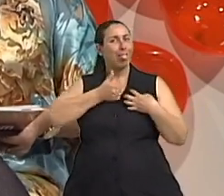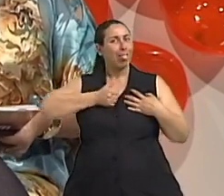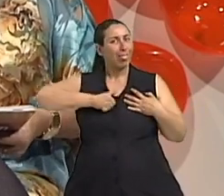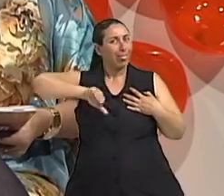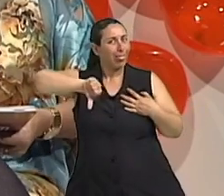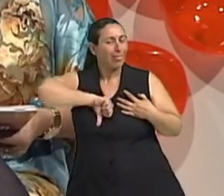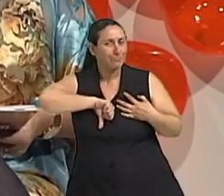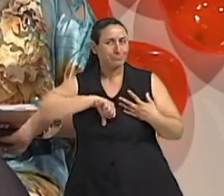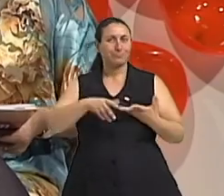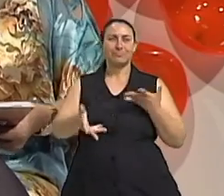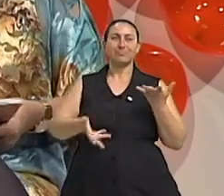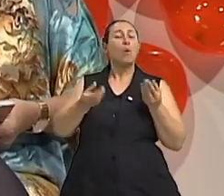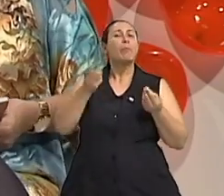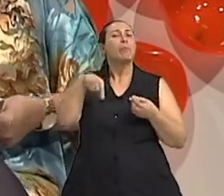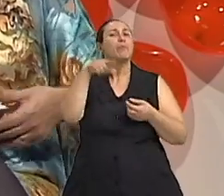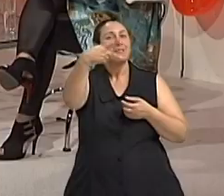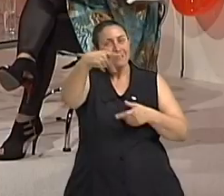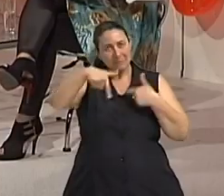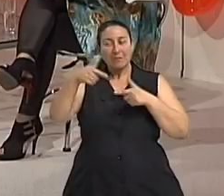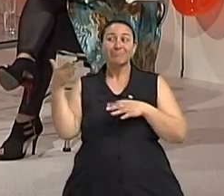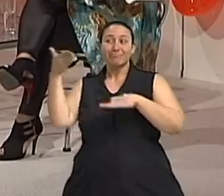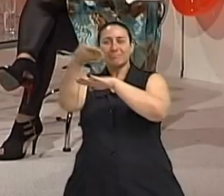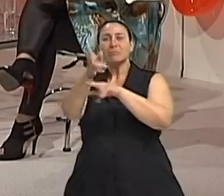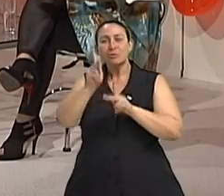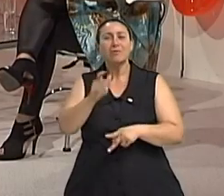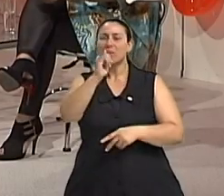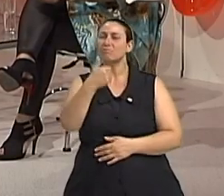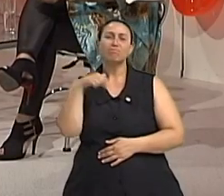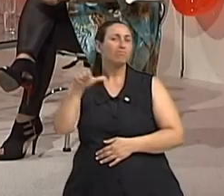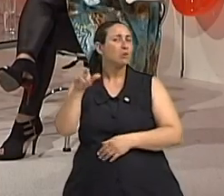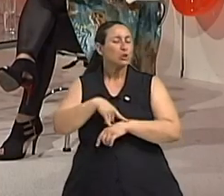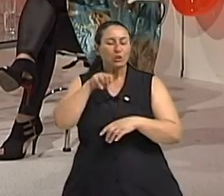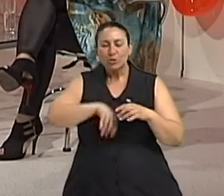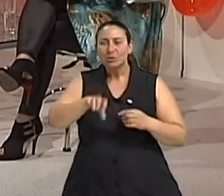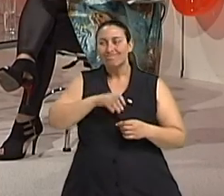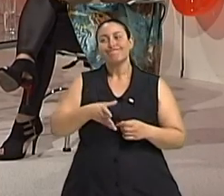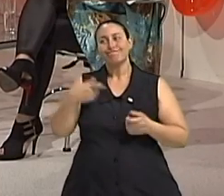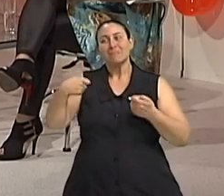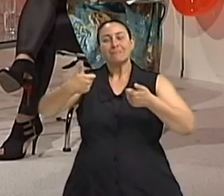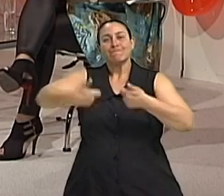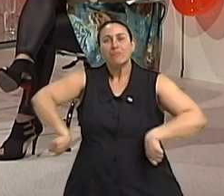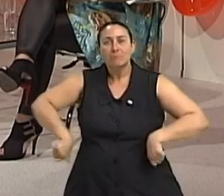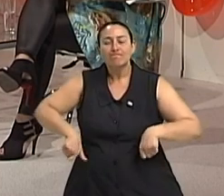como é que é no seu consultório isso quando a pessoa precisa passar a usar essa proteção